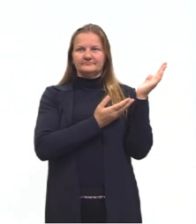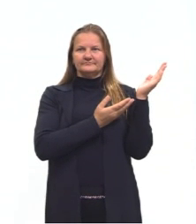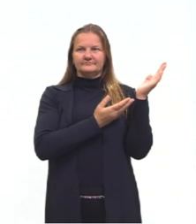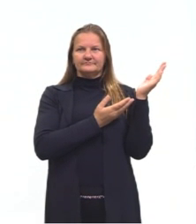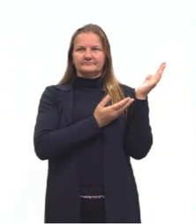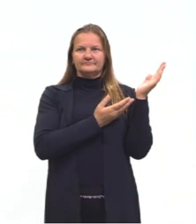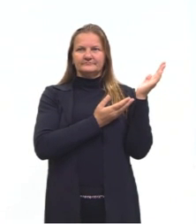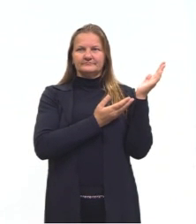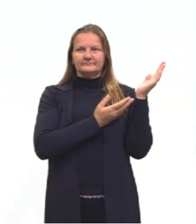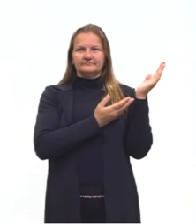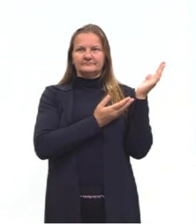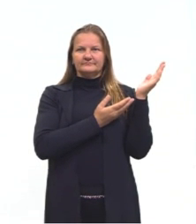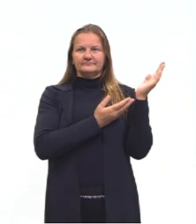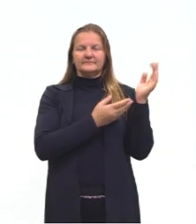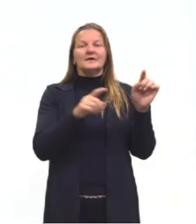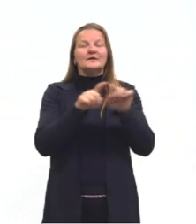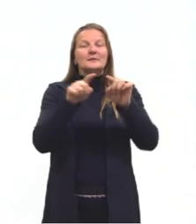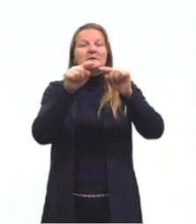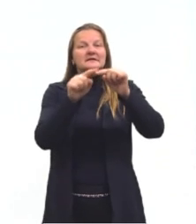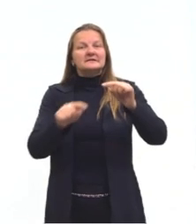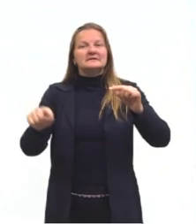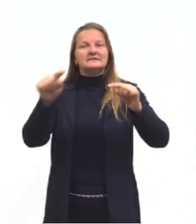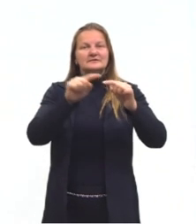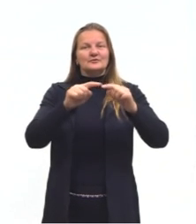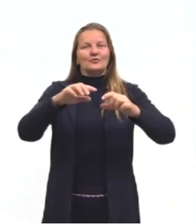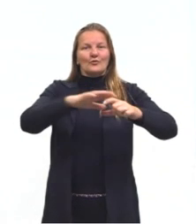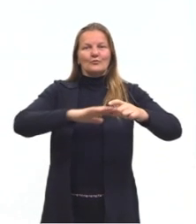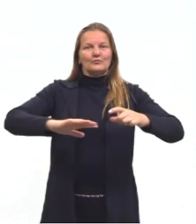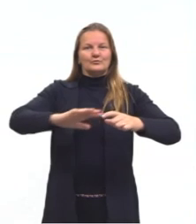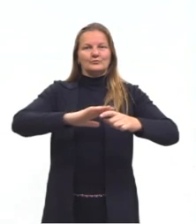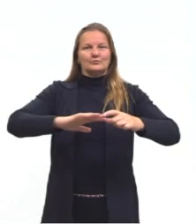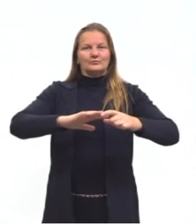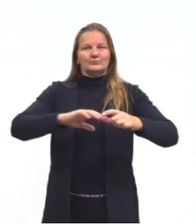polígonos, também o círculo e a circunferência.